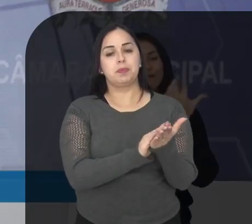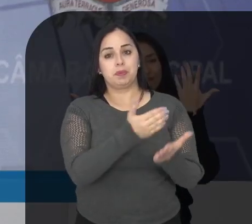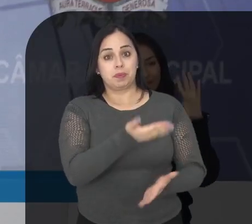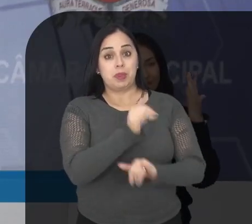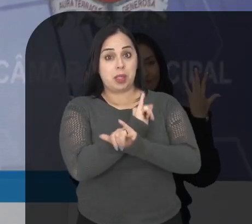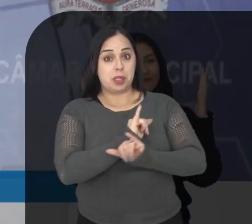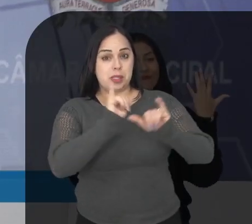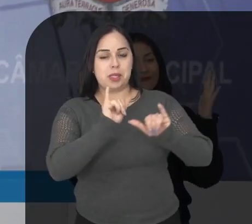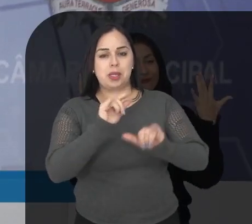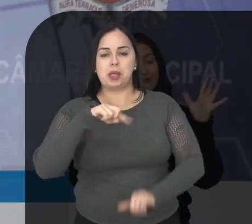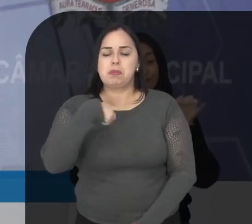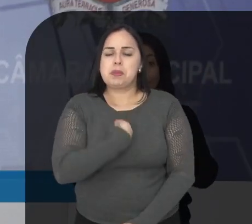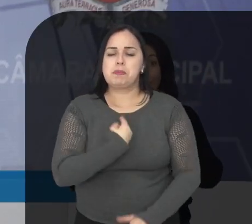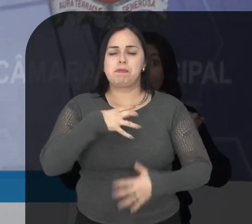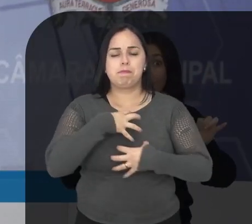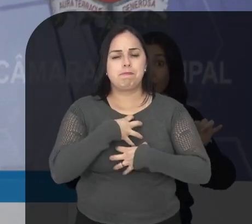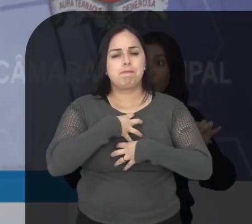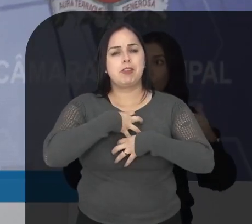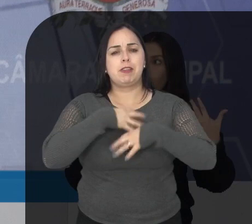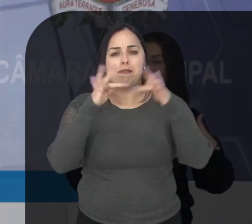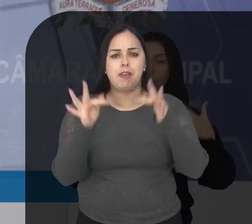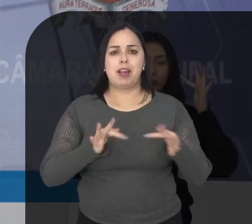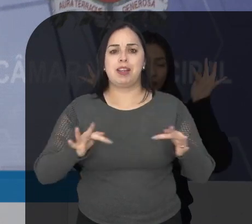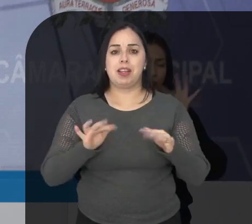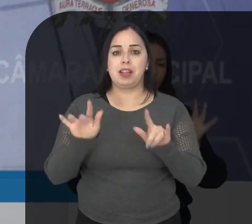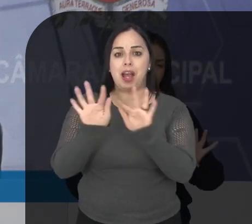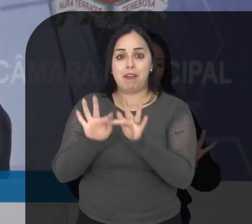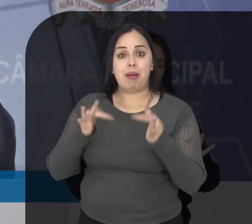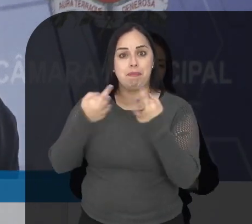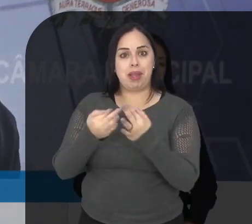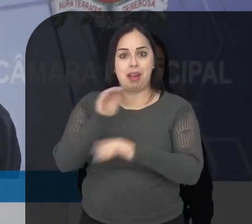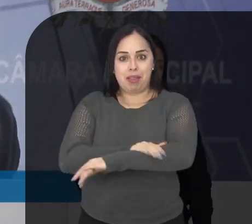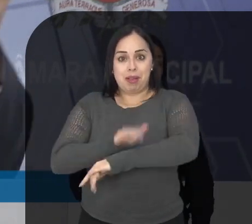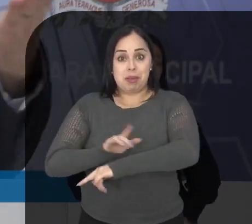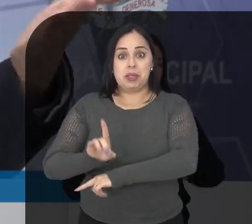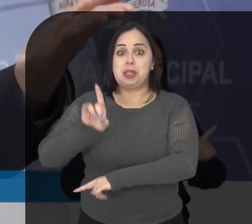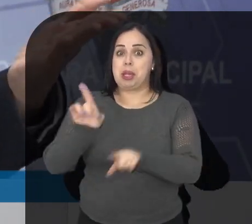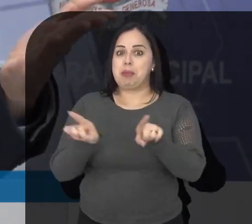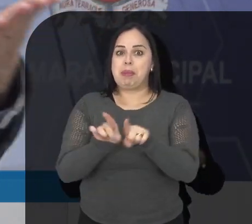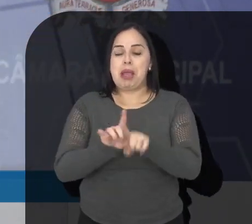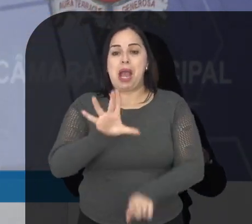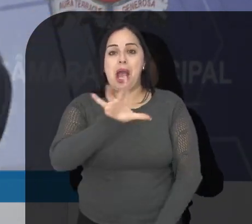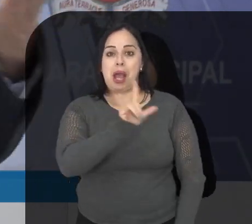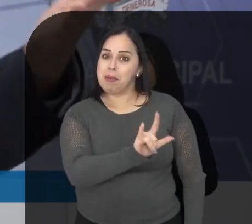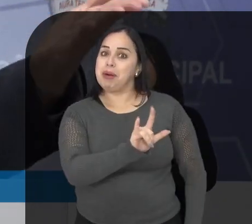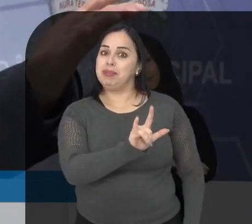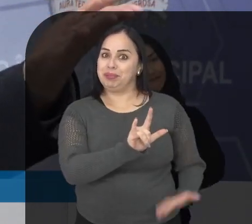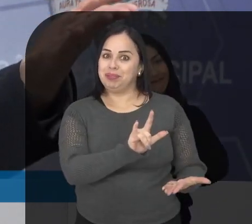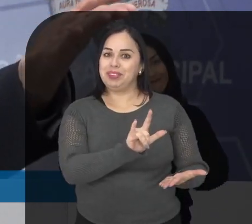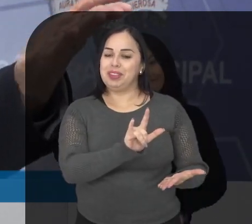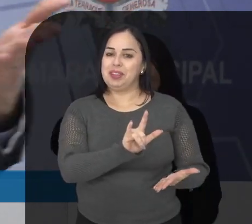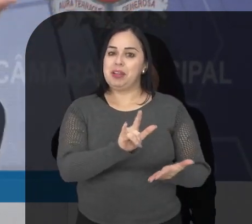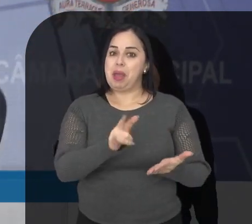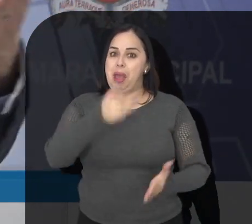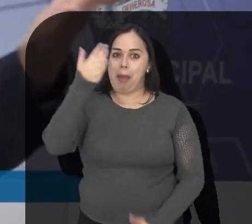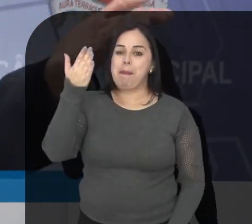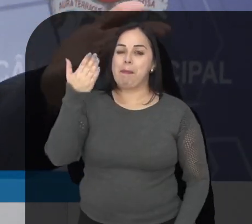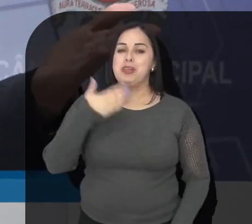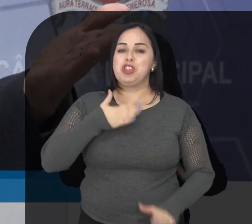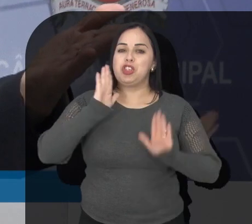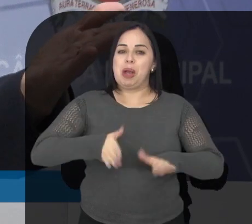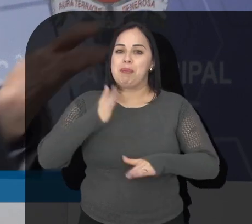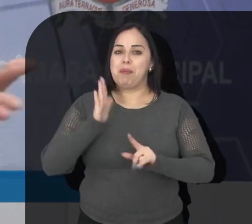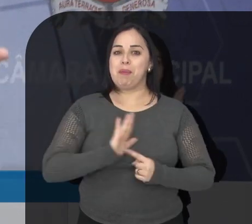Parabenizá-lo e dizer de uma felicidade que a cidade tem. A família de Abraça, não preciso nem dizer, ela te ama. Isso já ficou